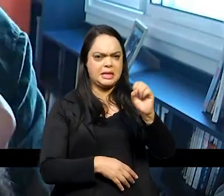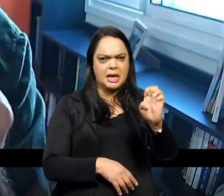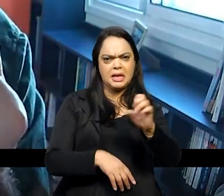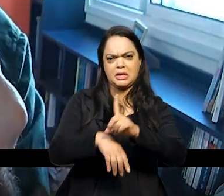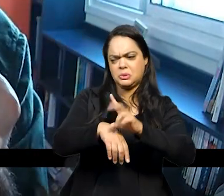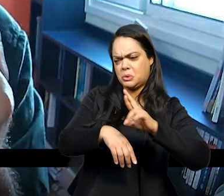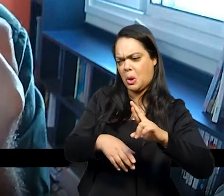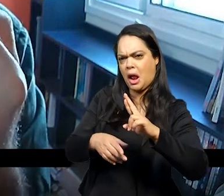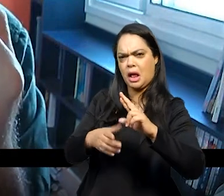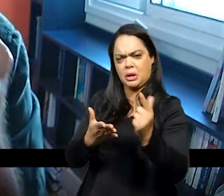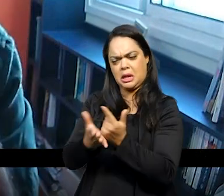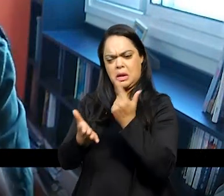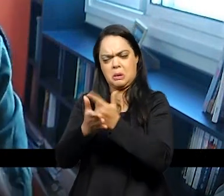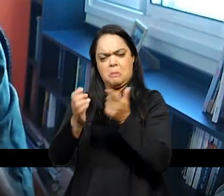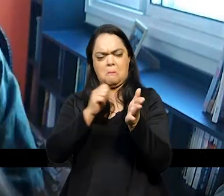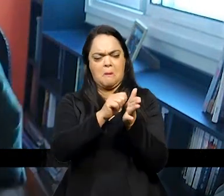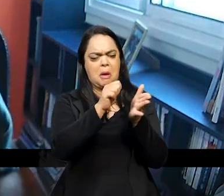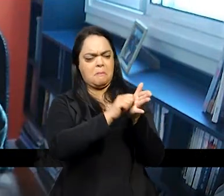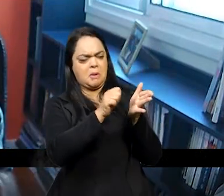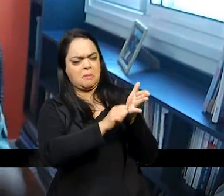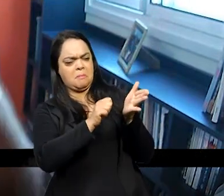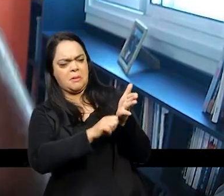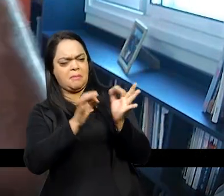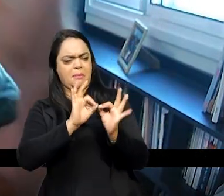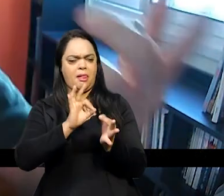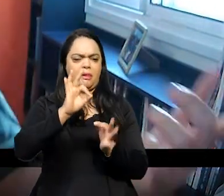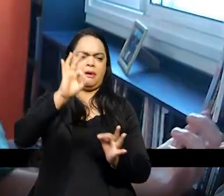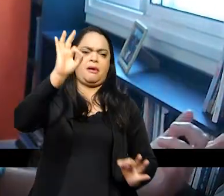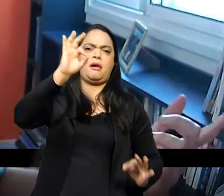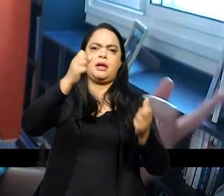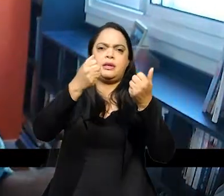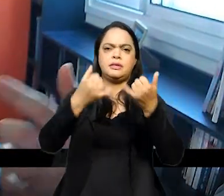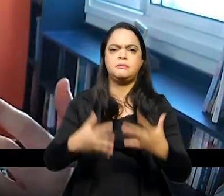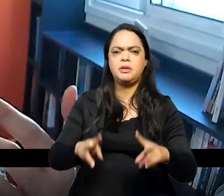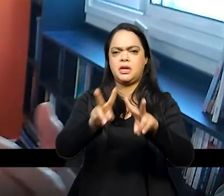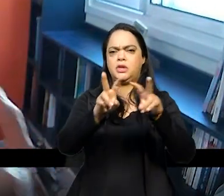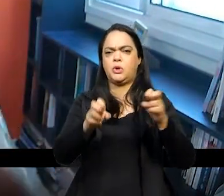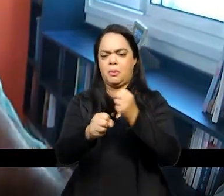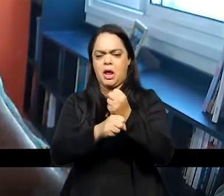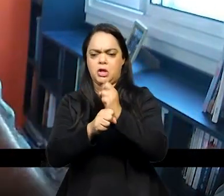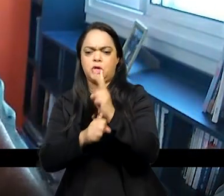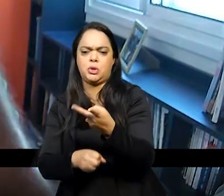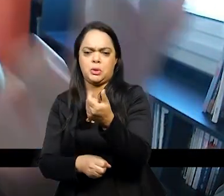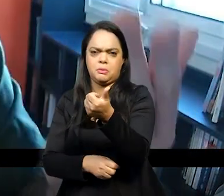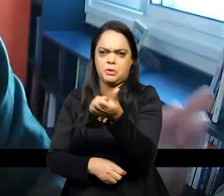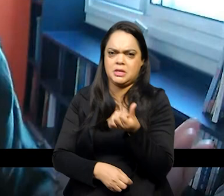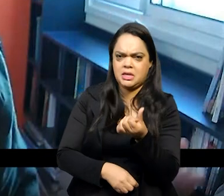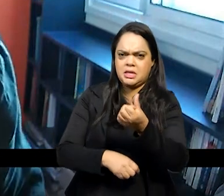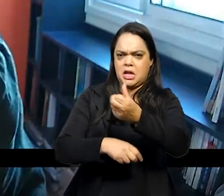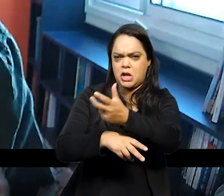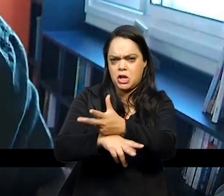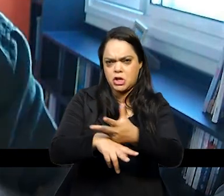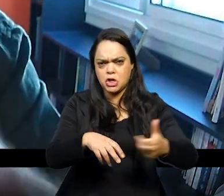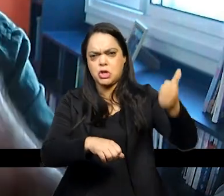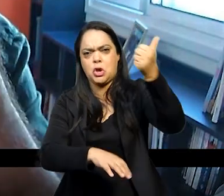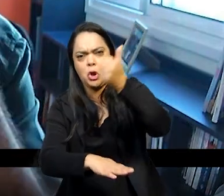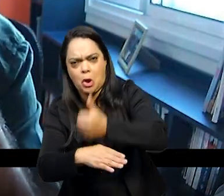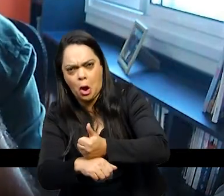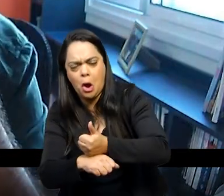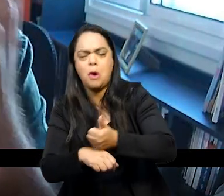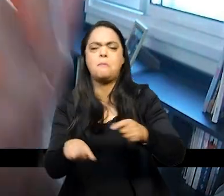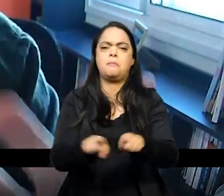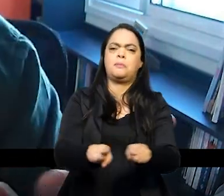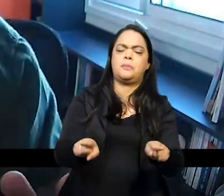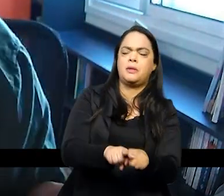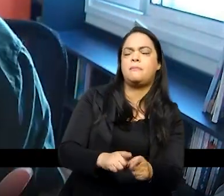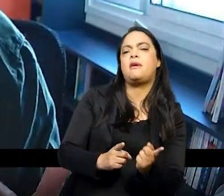um livro e fala sobre o golpe de 2016 e fala sobre o governo Temer e fala sobre a eleição